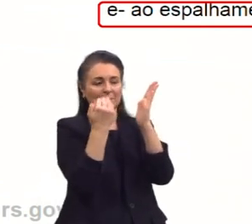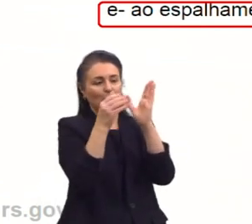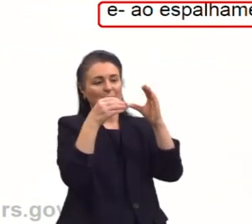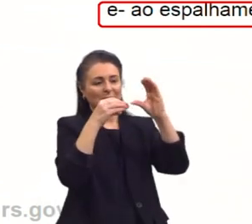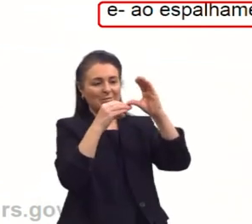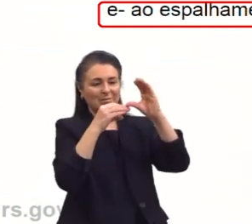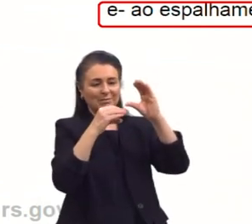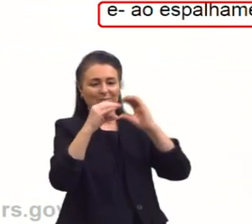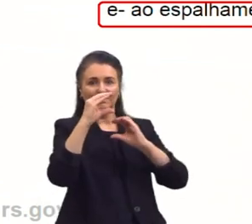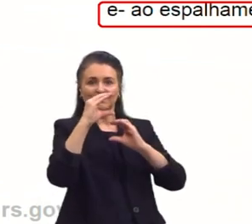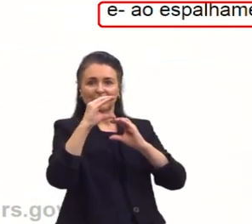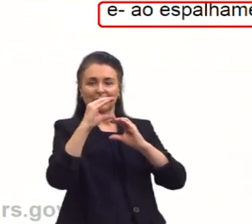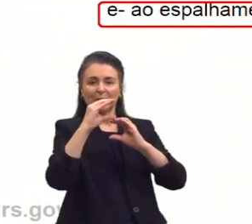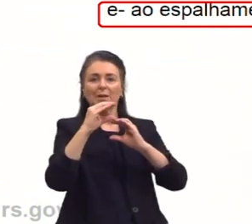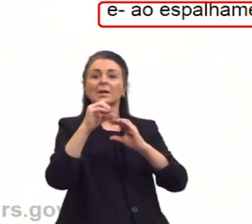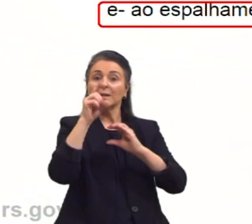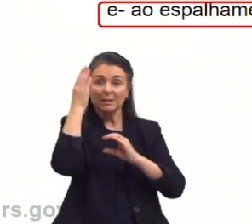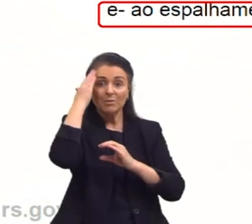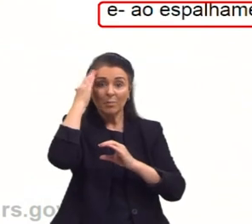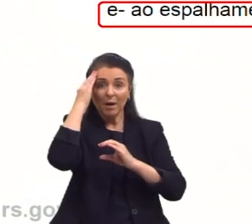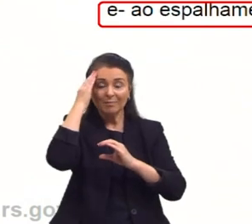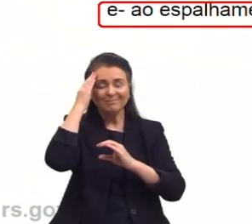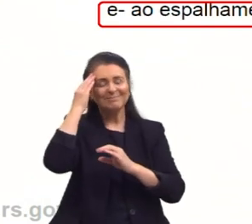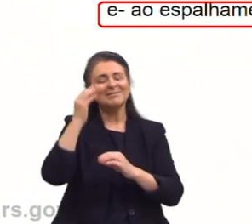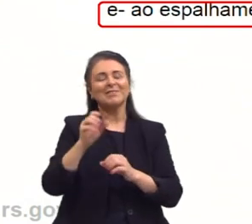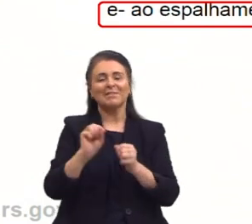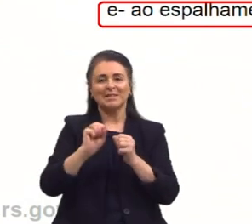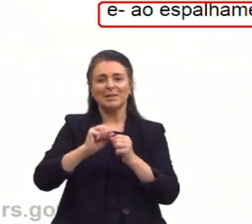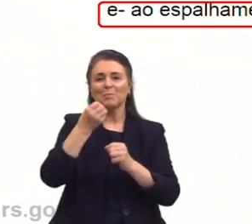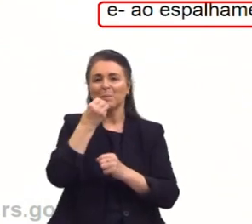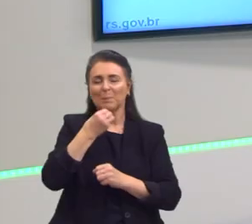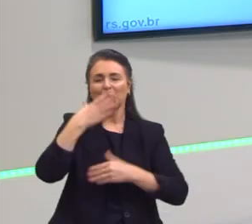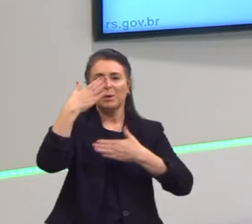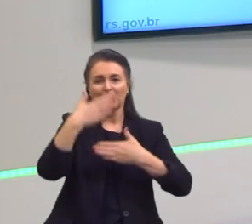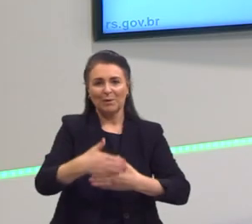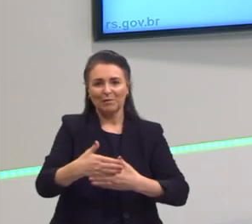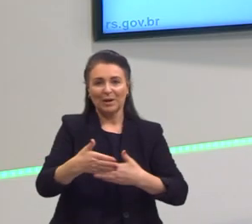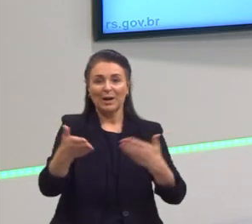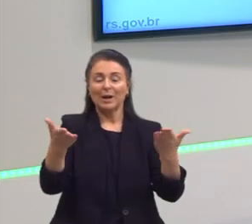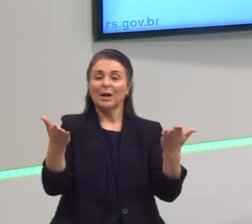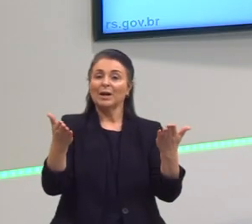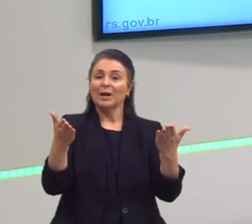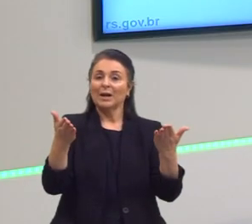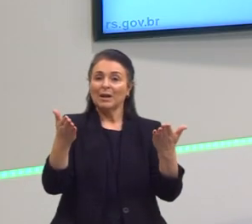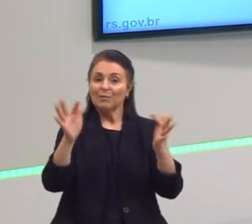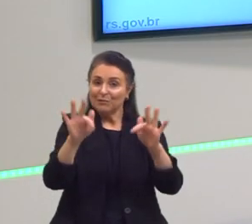isso vocês vão tirar de letra essas questões de dispersões. Por hoje era isso,